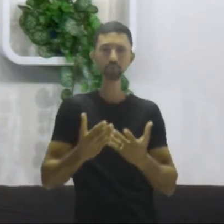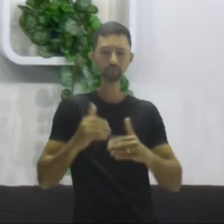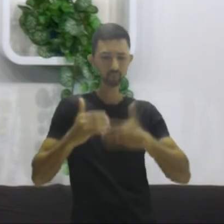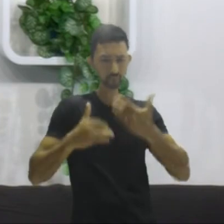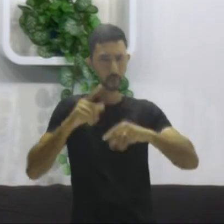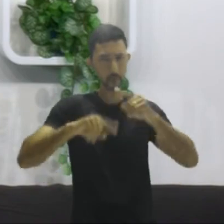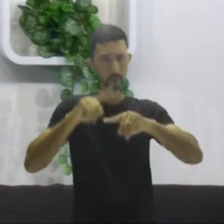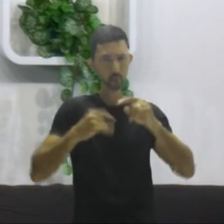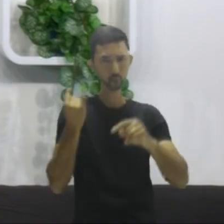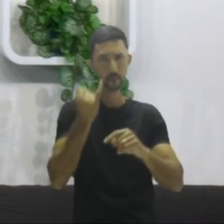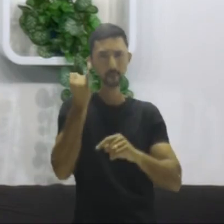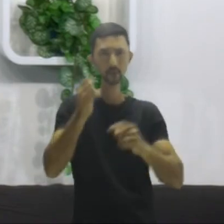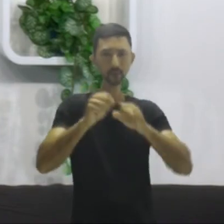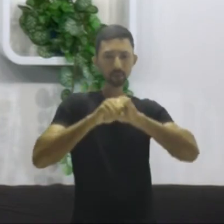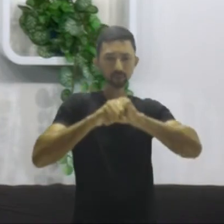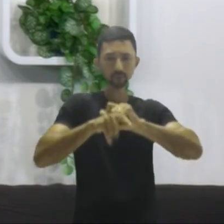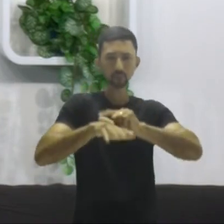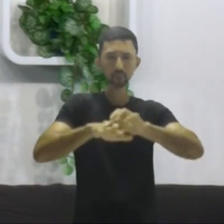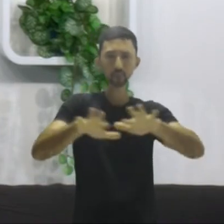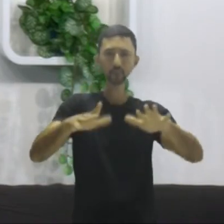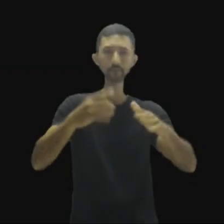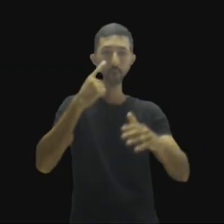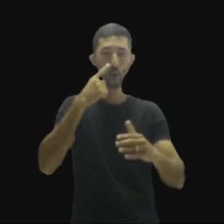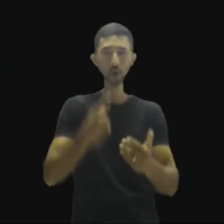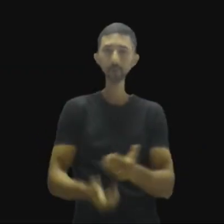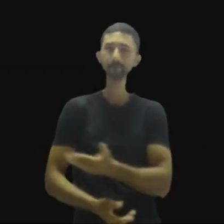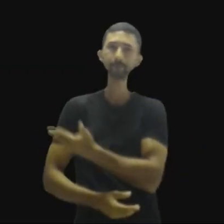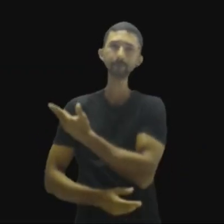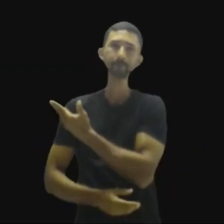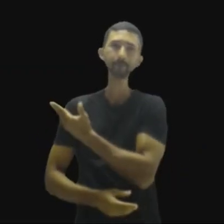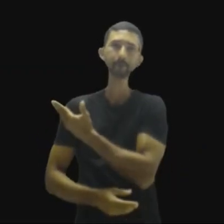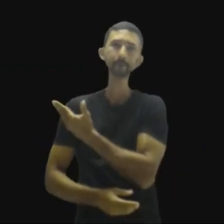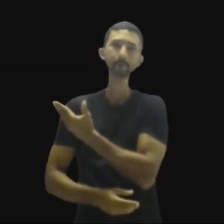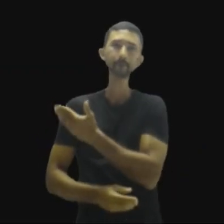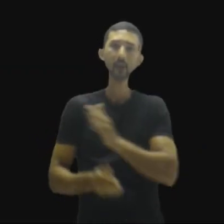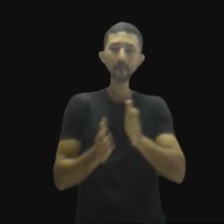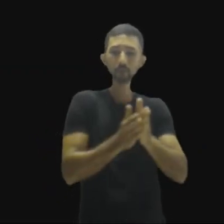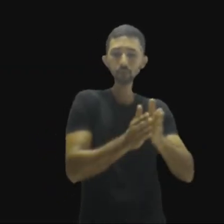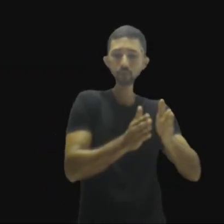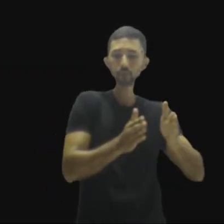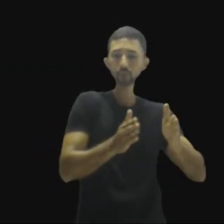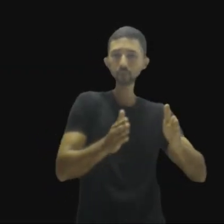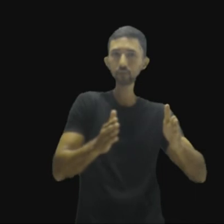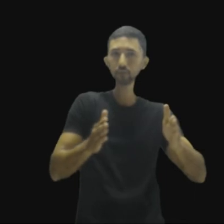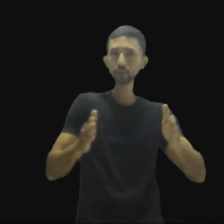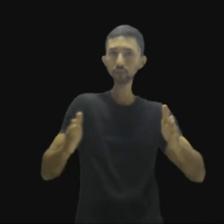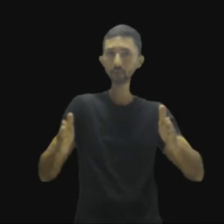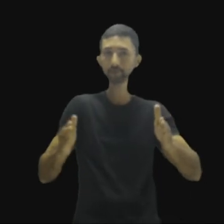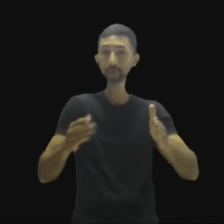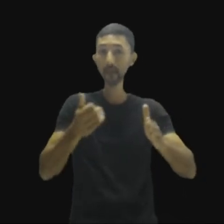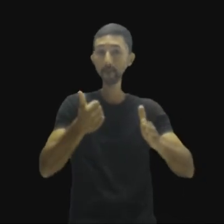Então, isso se estende, aluno. Vamos voltar ao slide? Isso se estende em 1957.